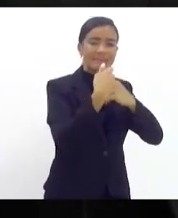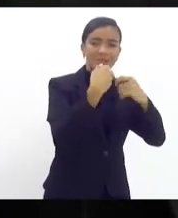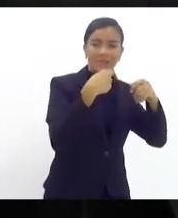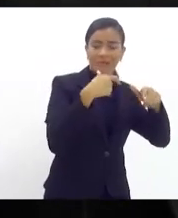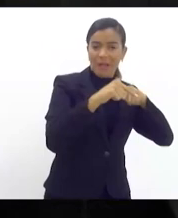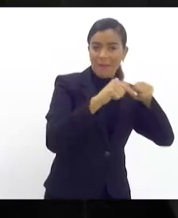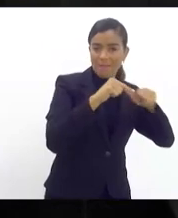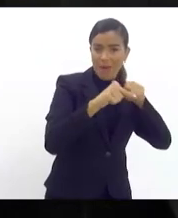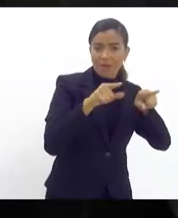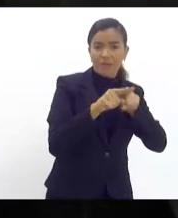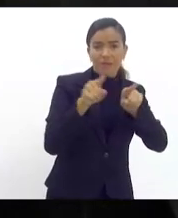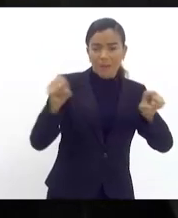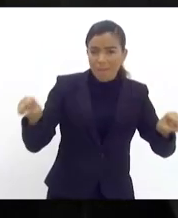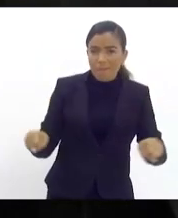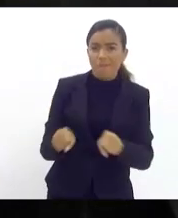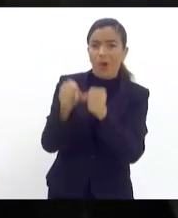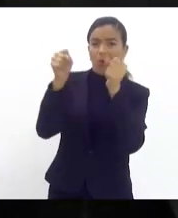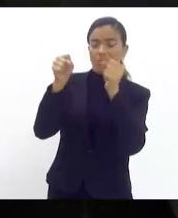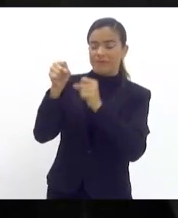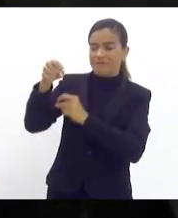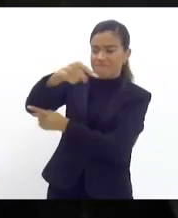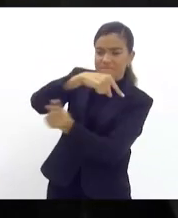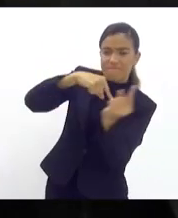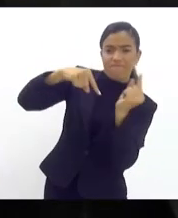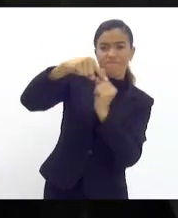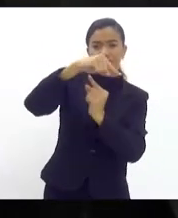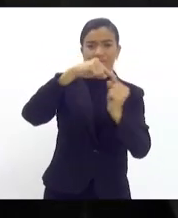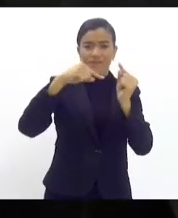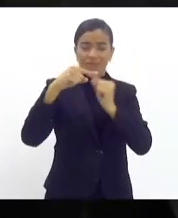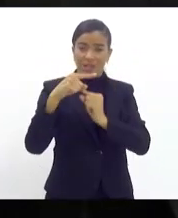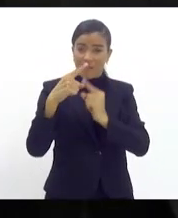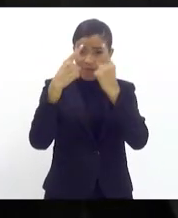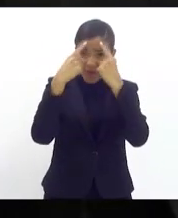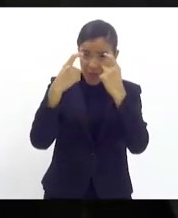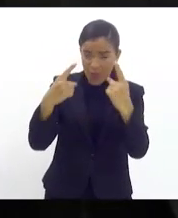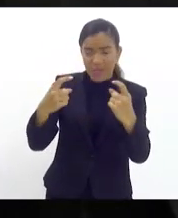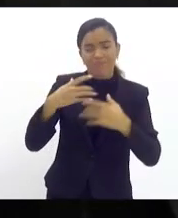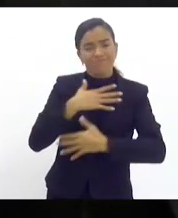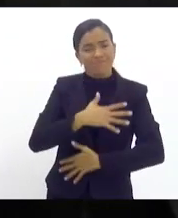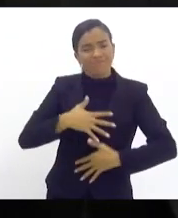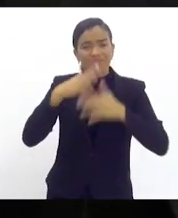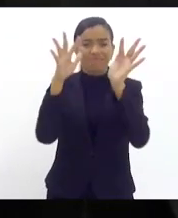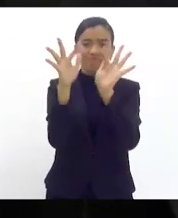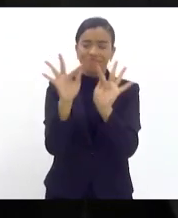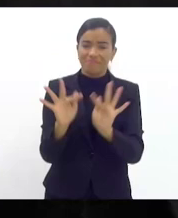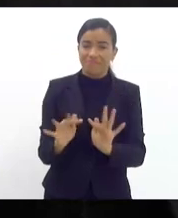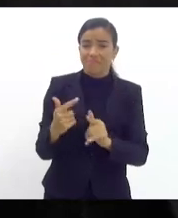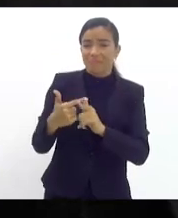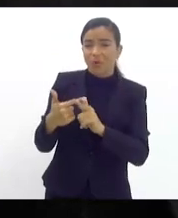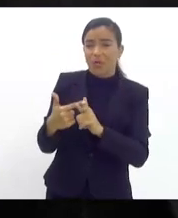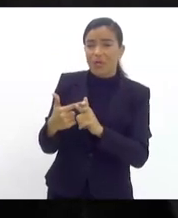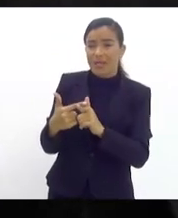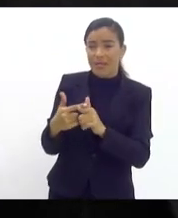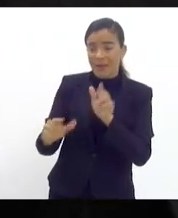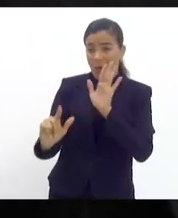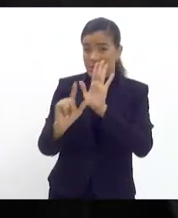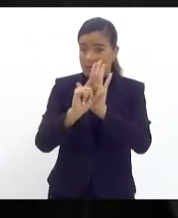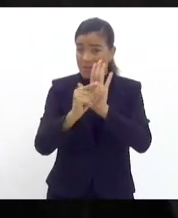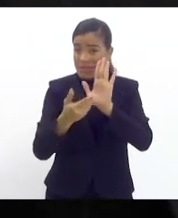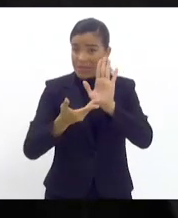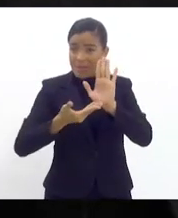rompimento desse ciclo de violência e eu fico muito satisfeita e feliz porque com essa lei